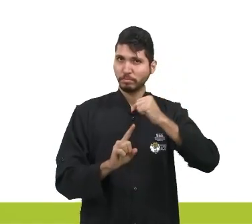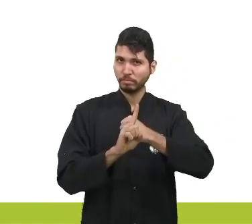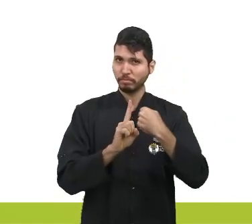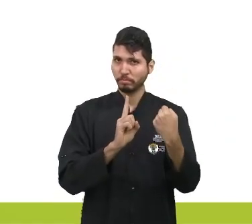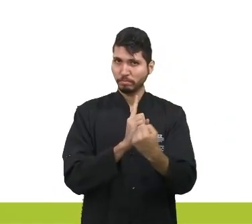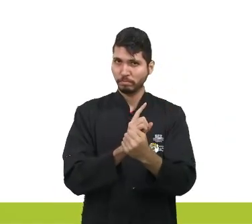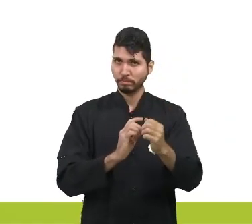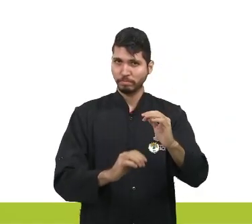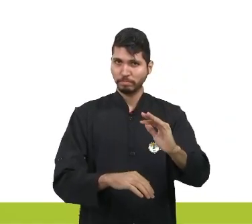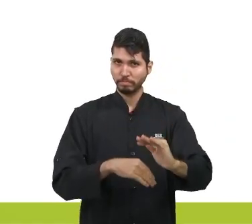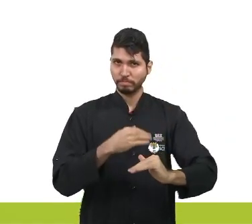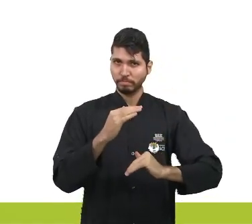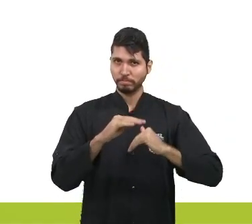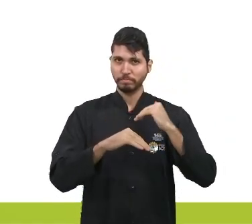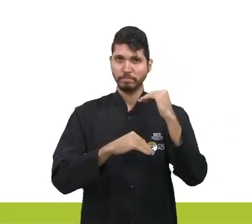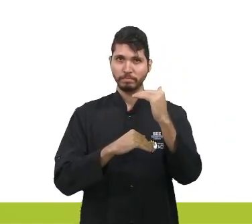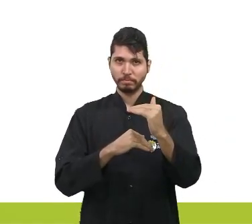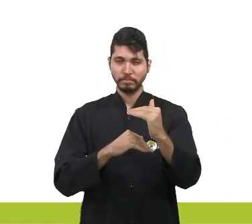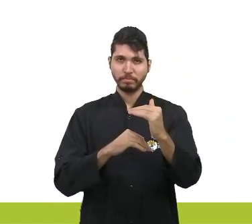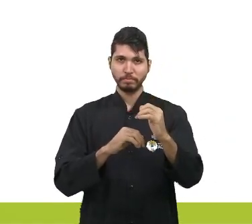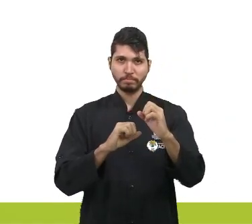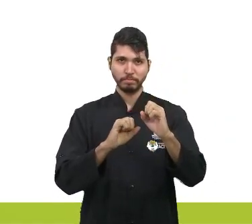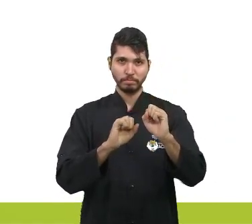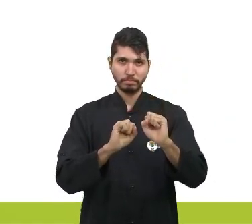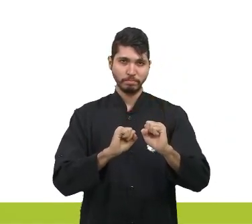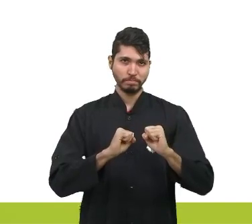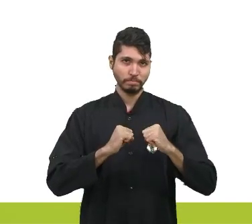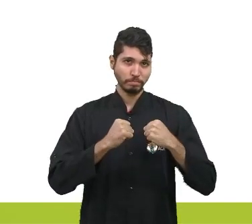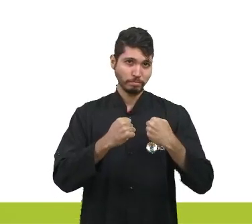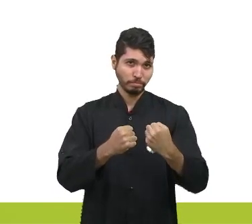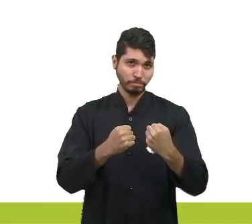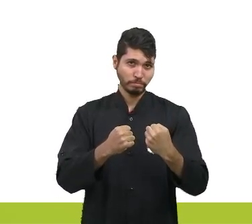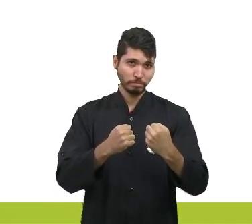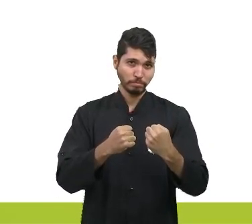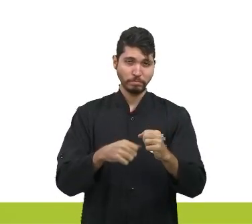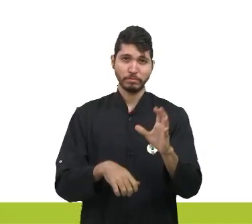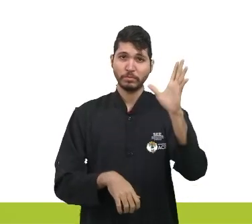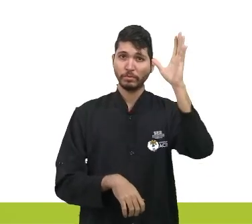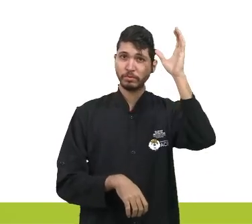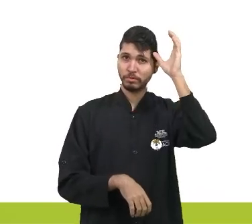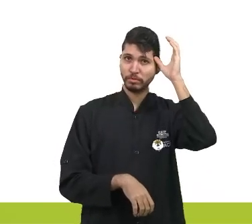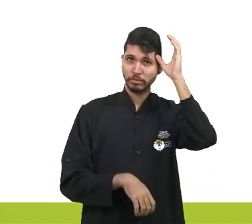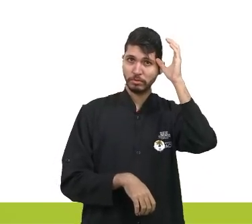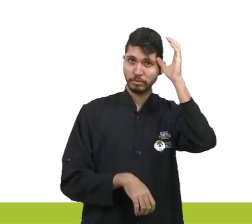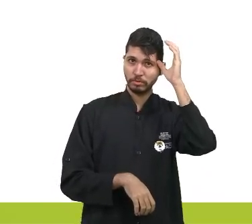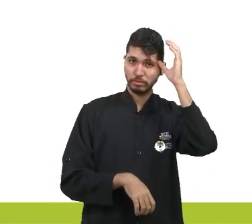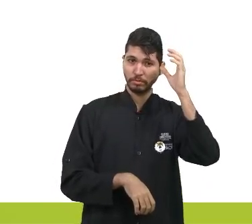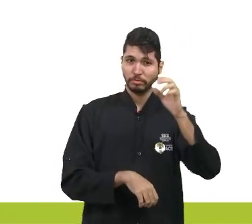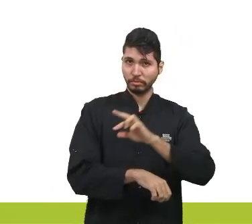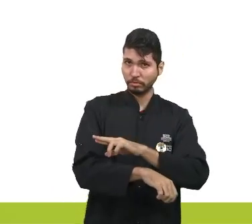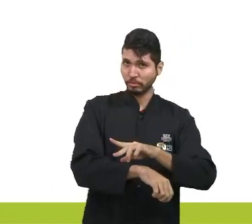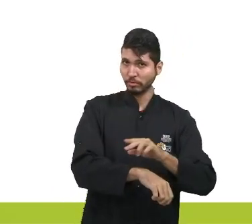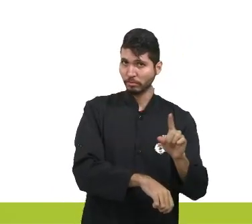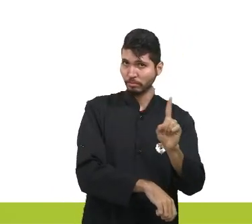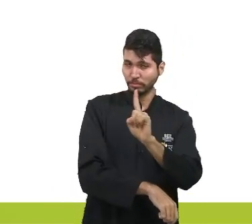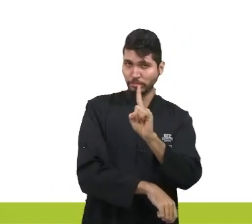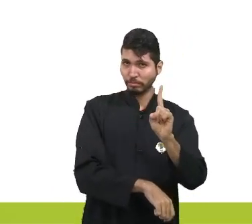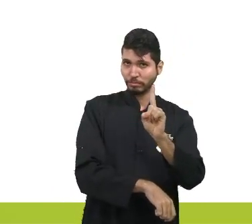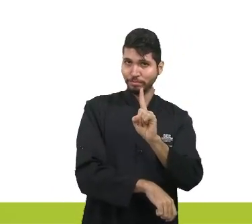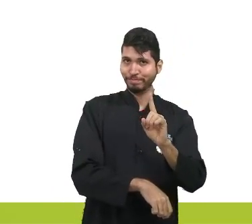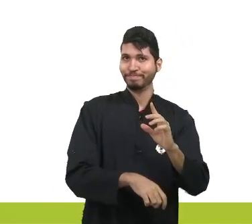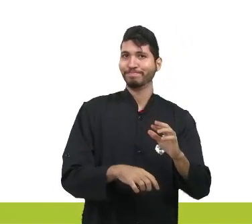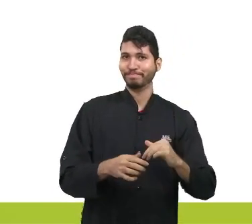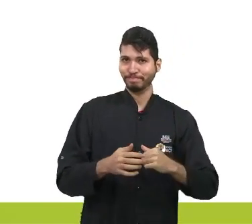desenvolveria, defendida menos pela consciência de raça do que pelo exclusivismo